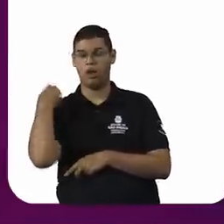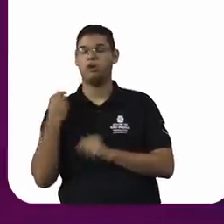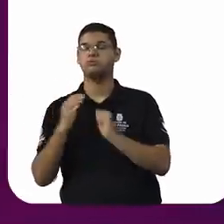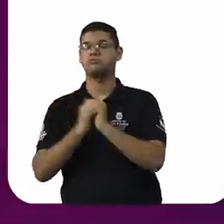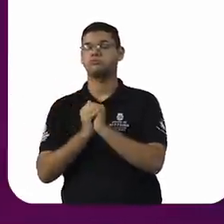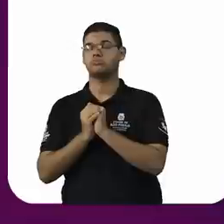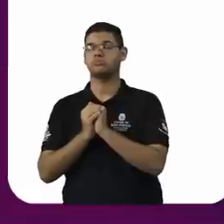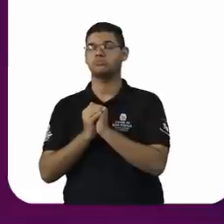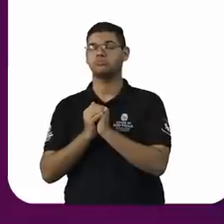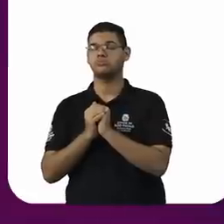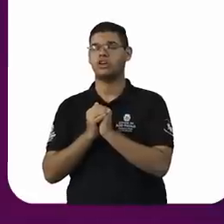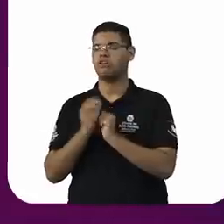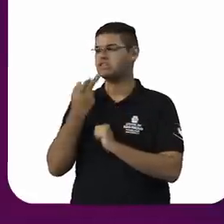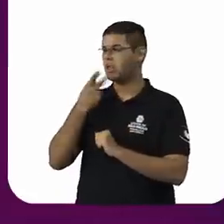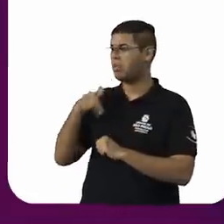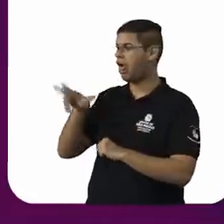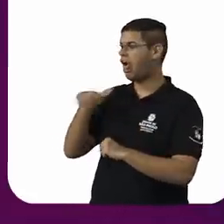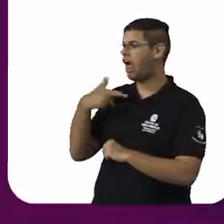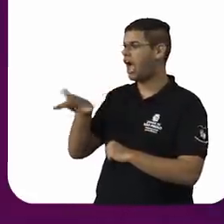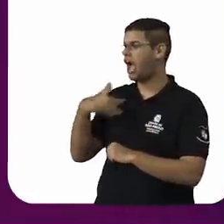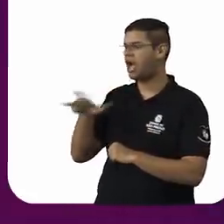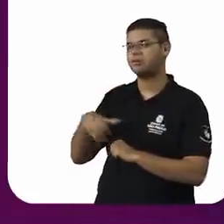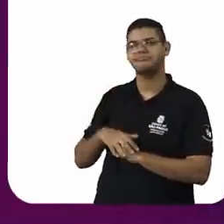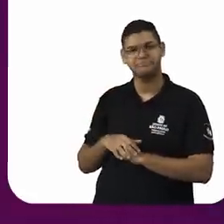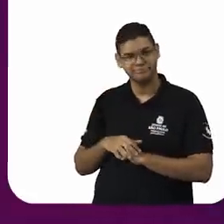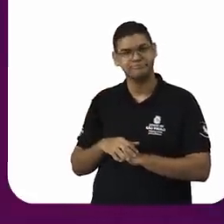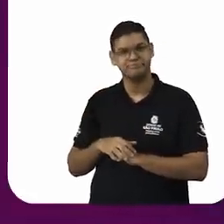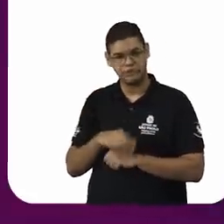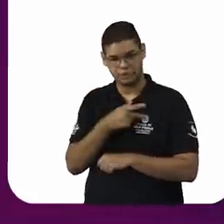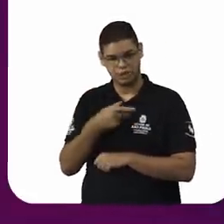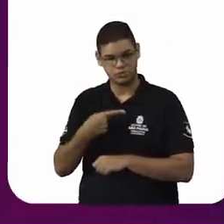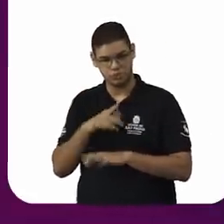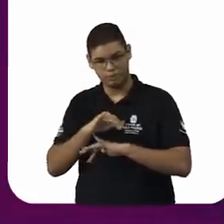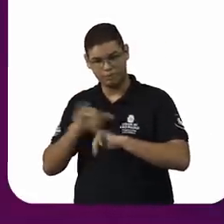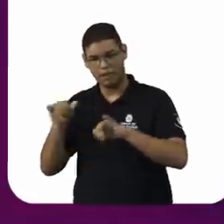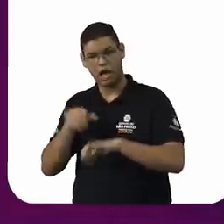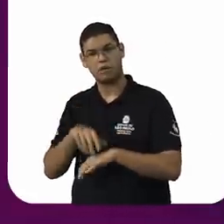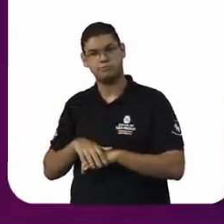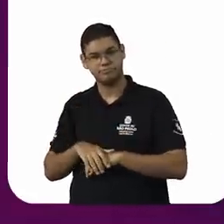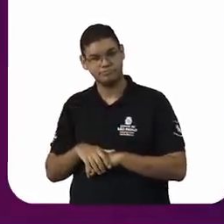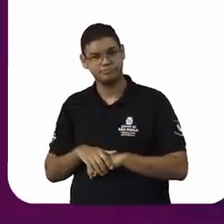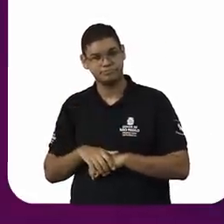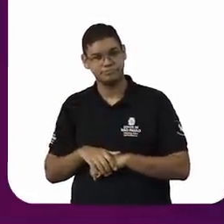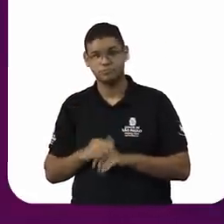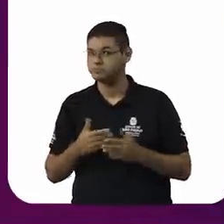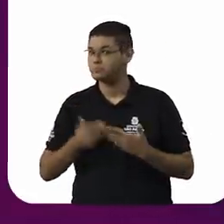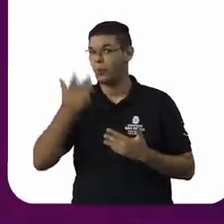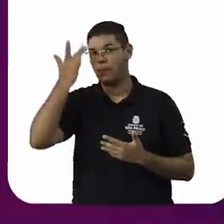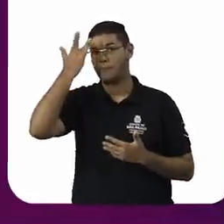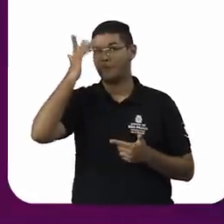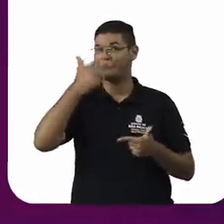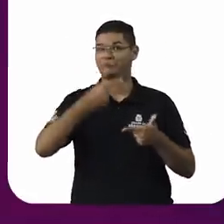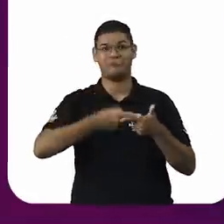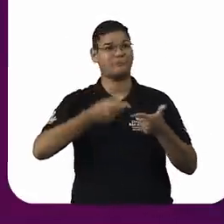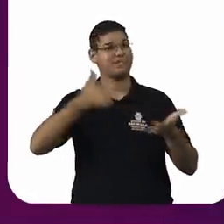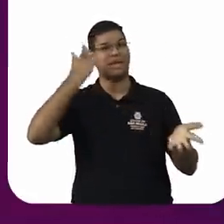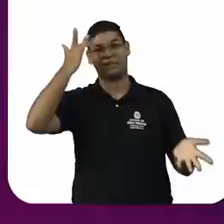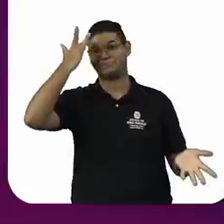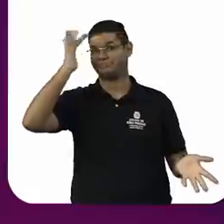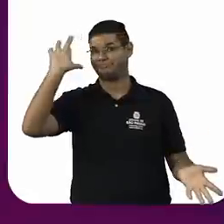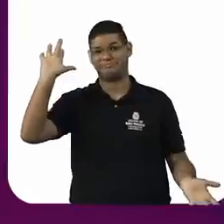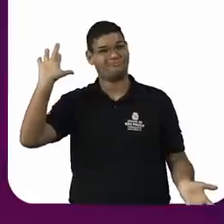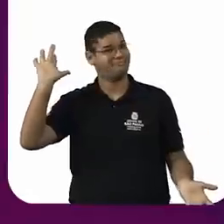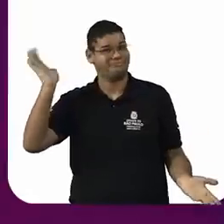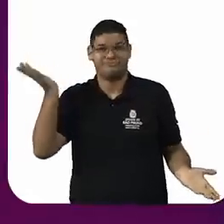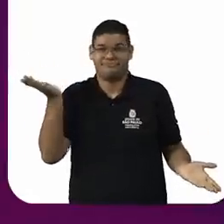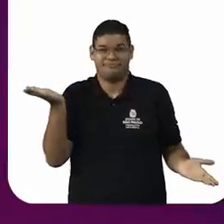maniqueísmo, não é? De falatismo, ou de ganância, também, não é? Quer dizer, não faz